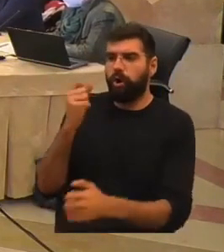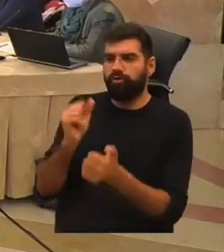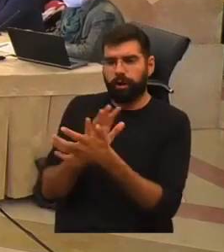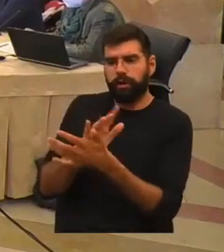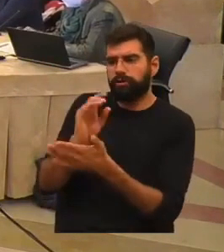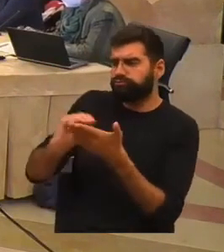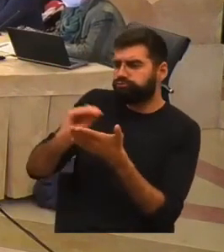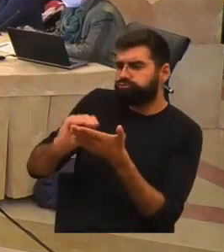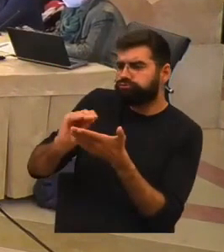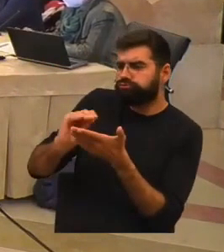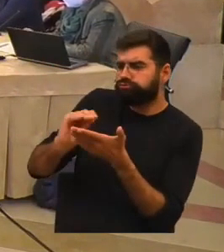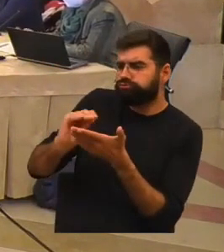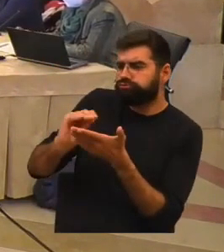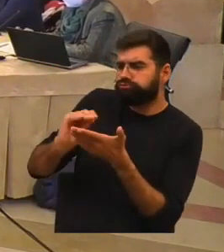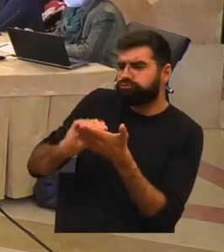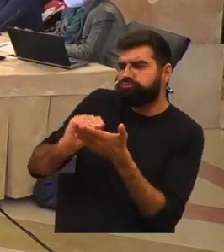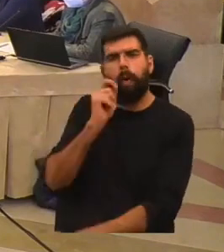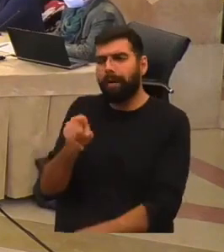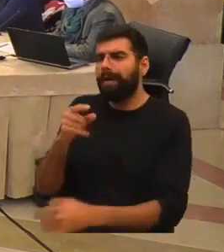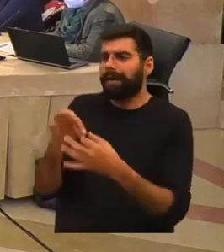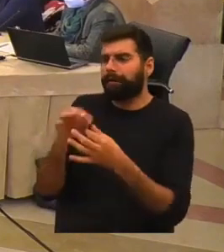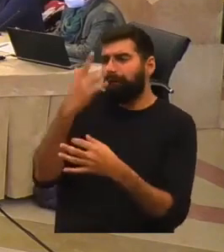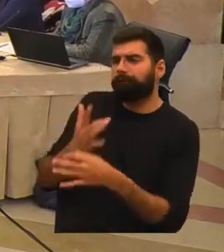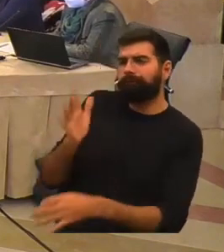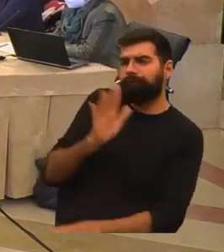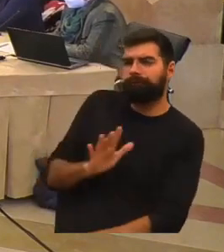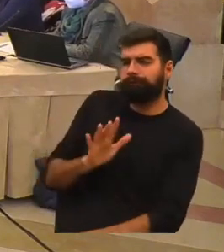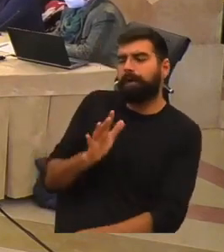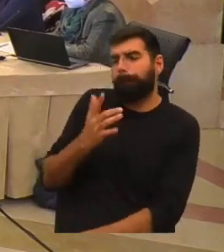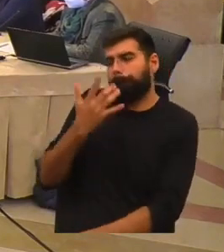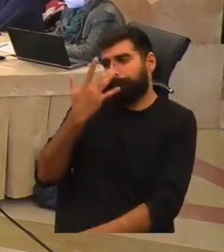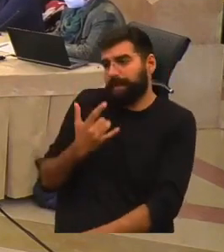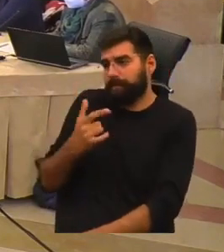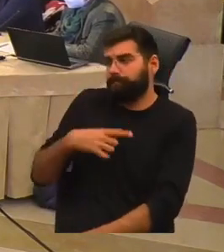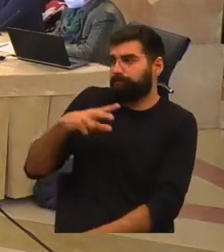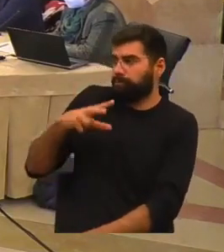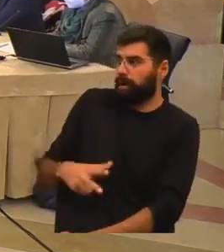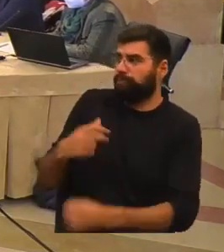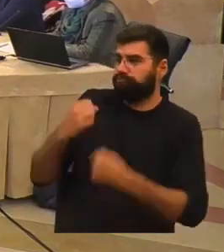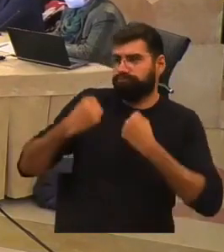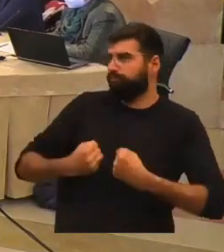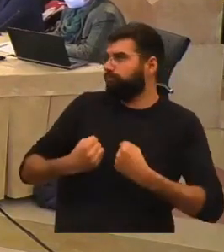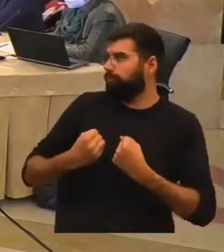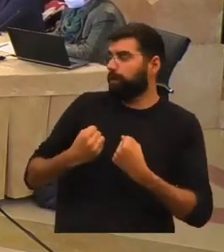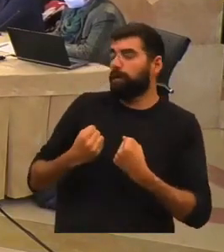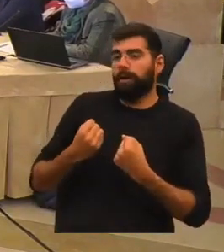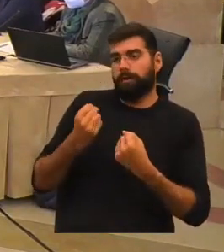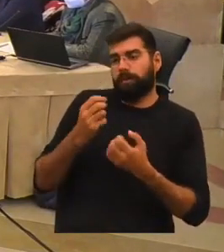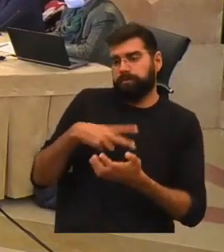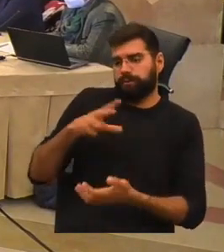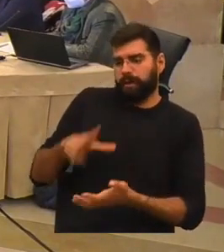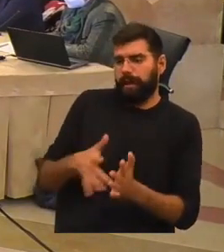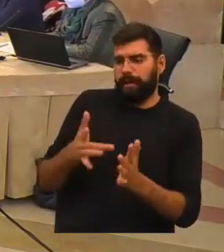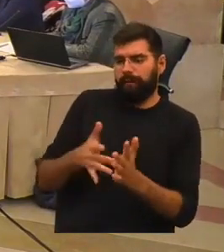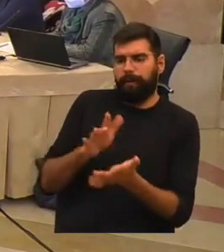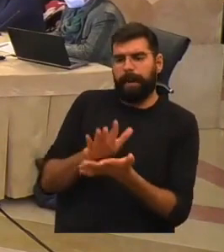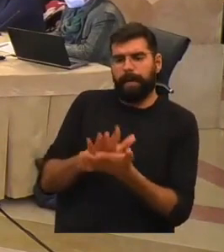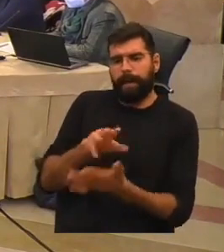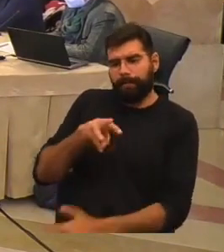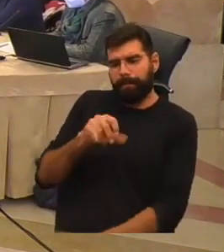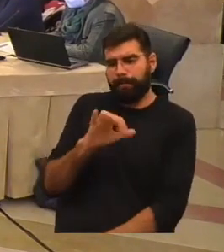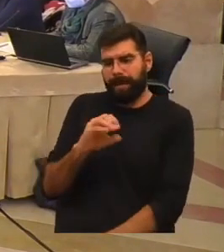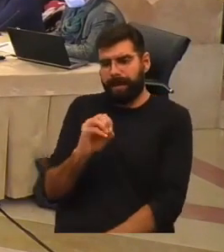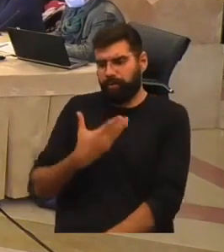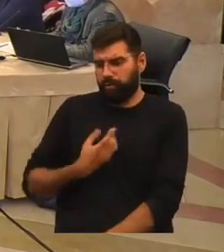escritor e precursor da afirmação em Portugal, nomeadamente. O lançamento em Portugal do livro Mário